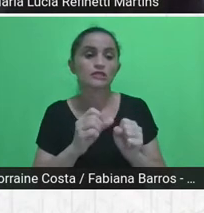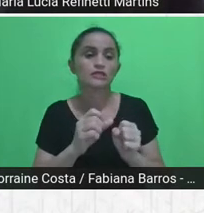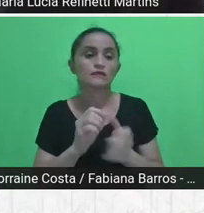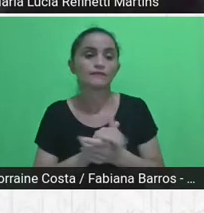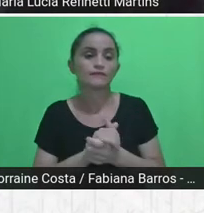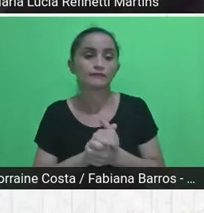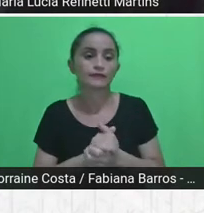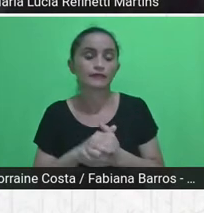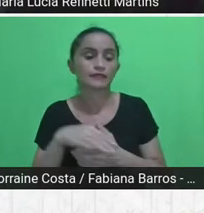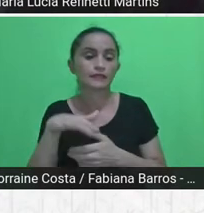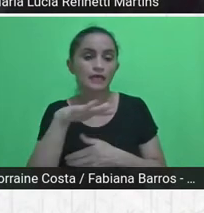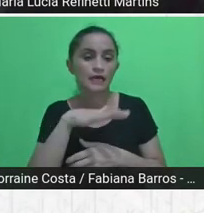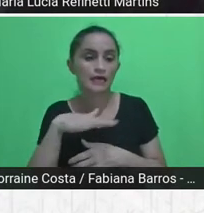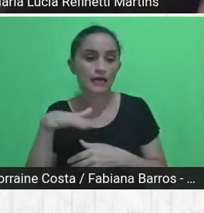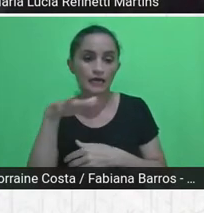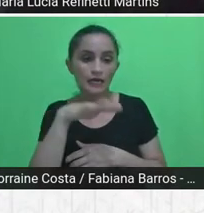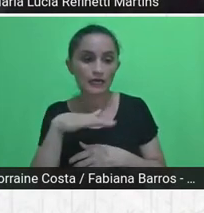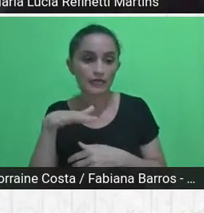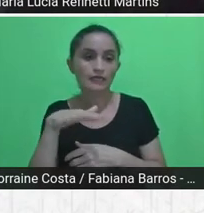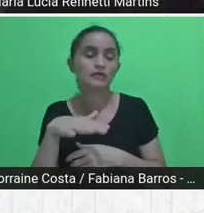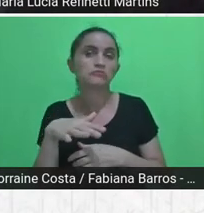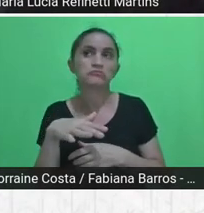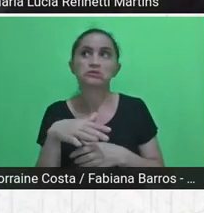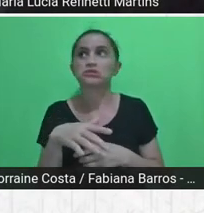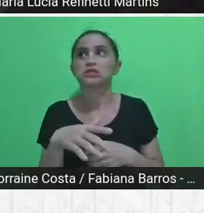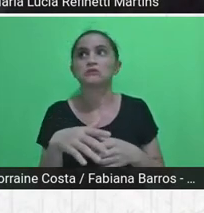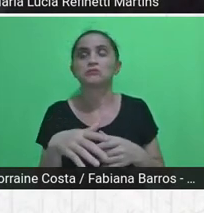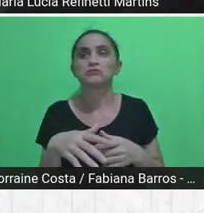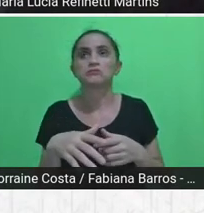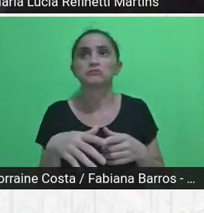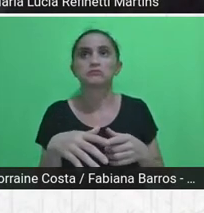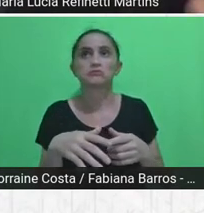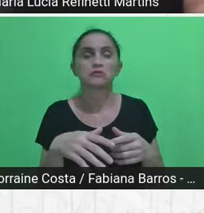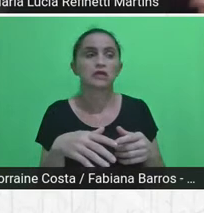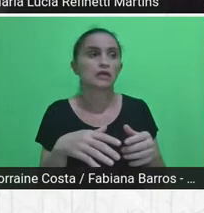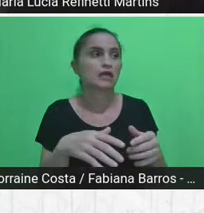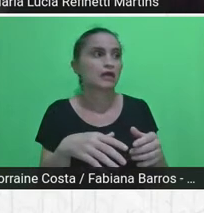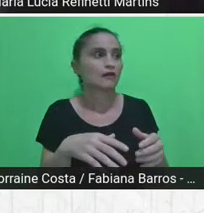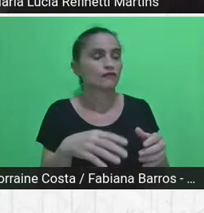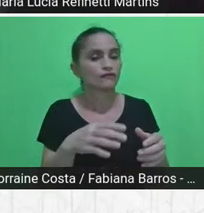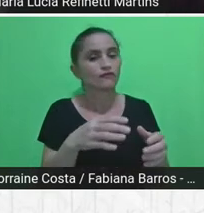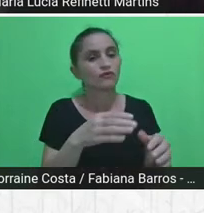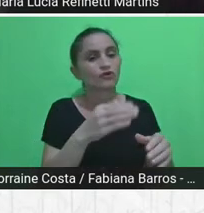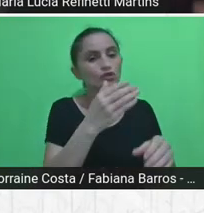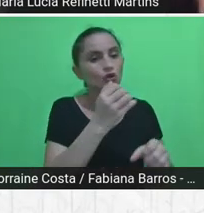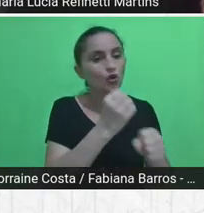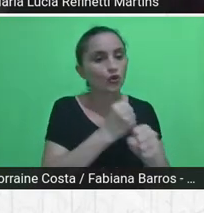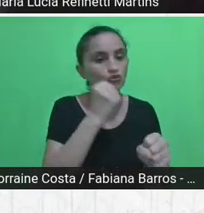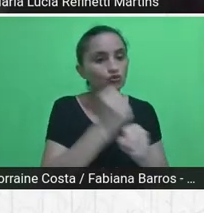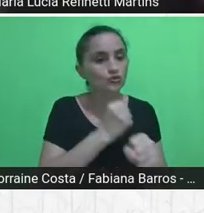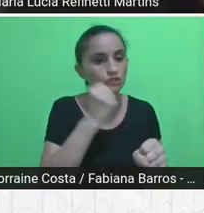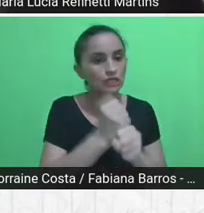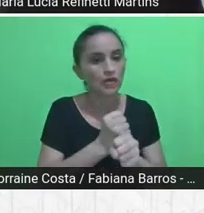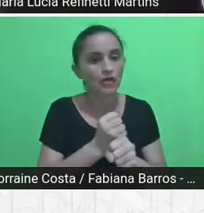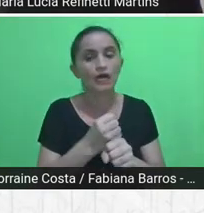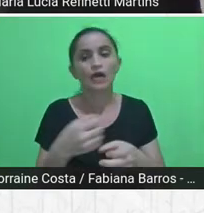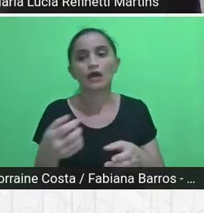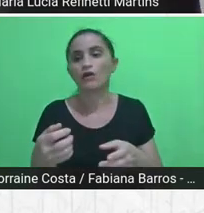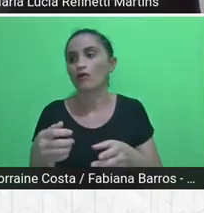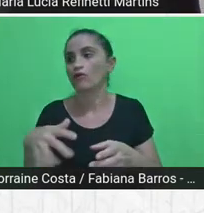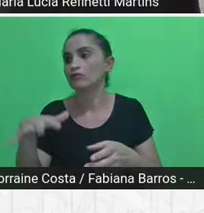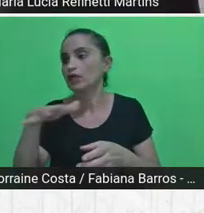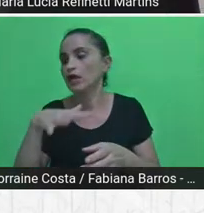campo físico, do construtivo ou da própria gestão e de formas